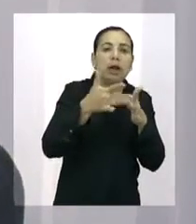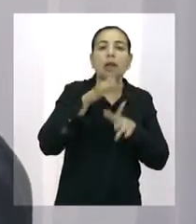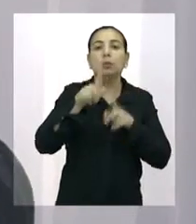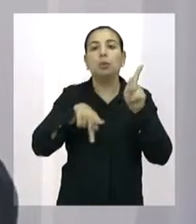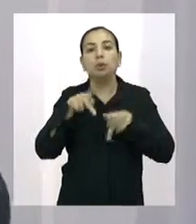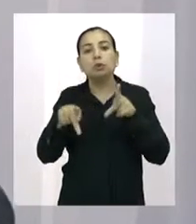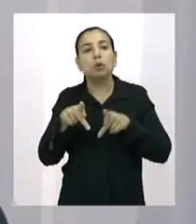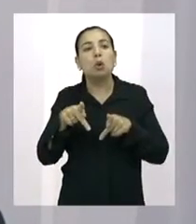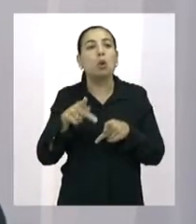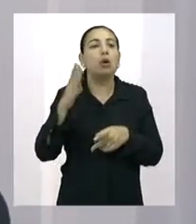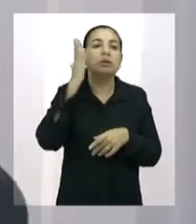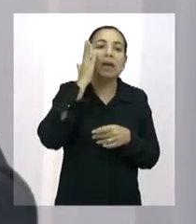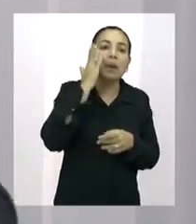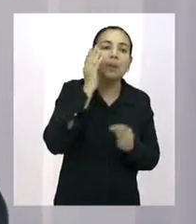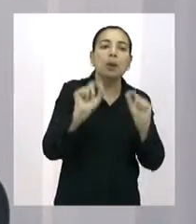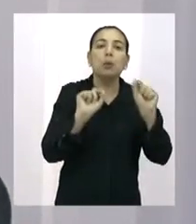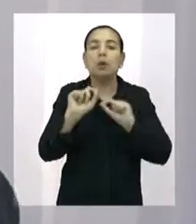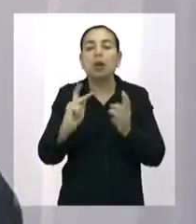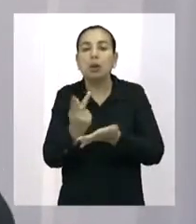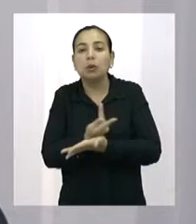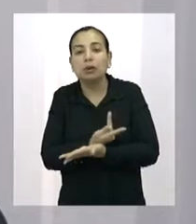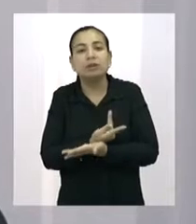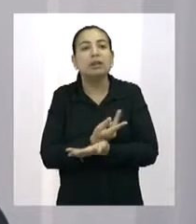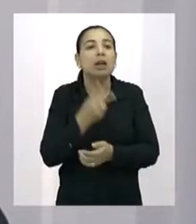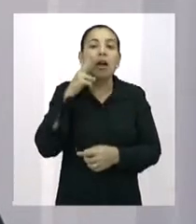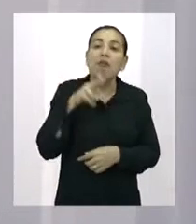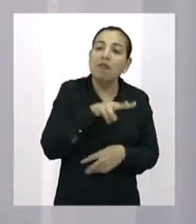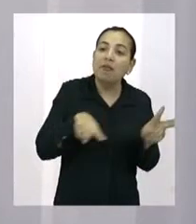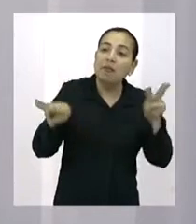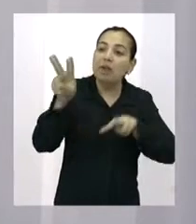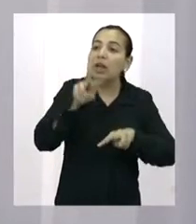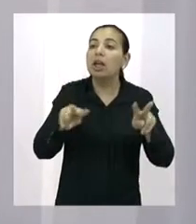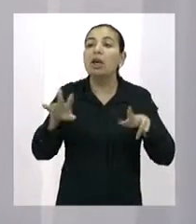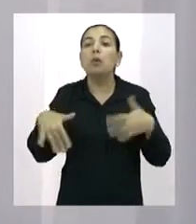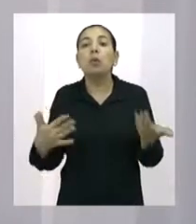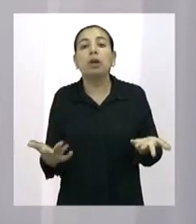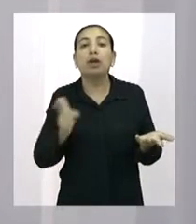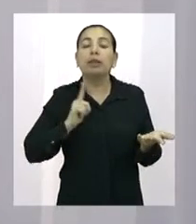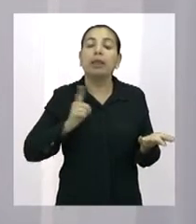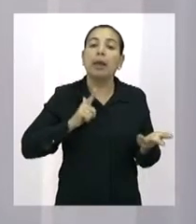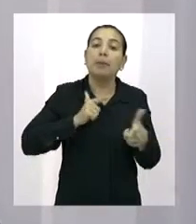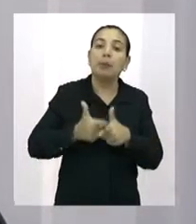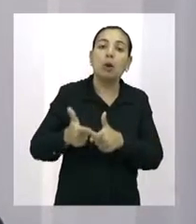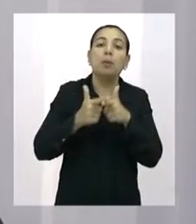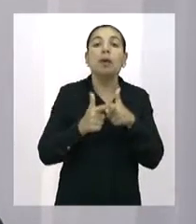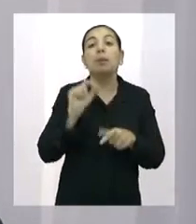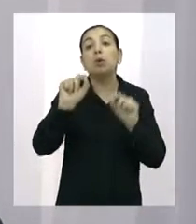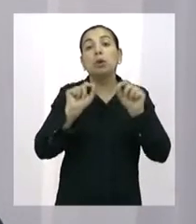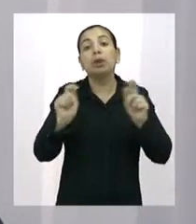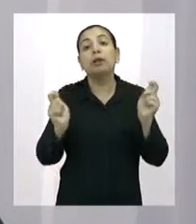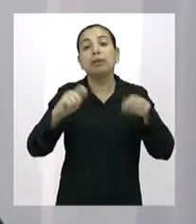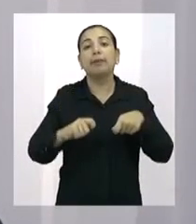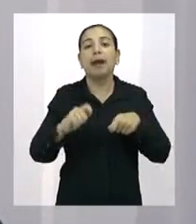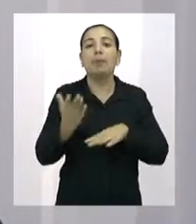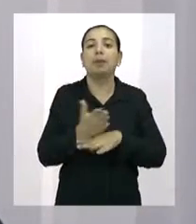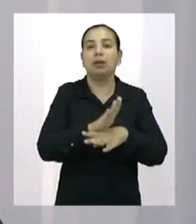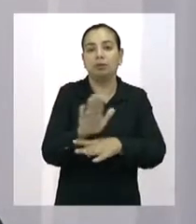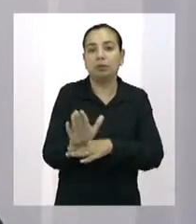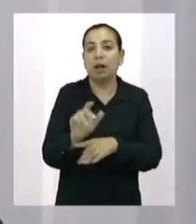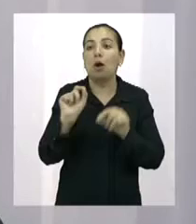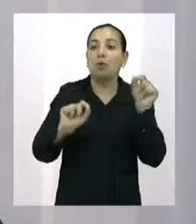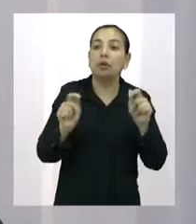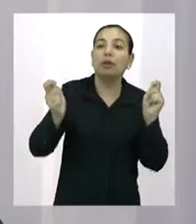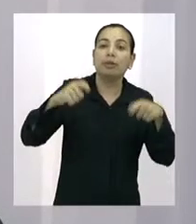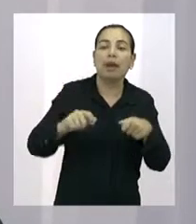ver em loco quais são os problemas existentes e o que é que nós podemos fazer. E este